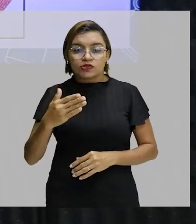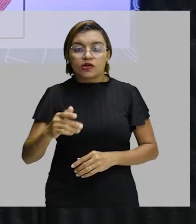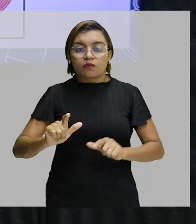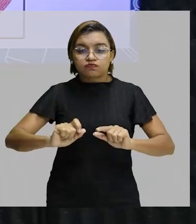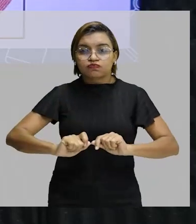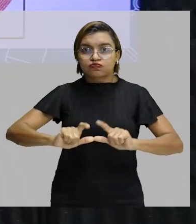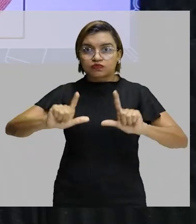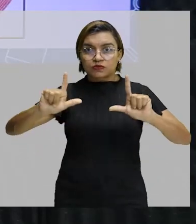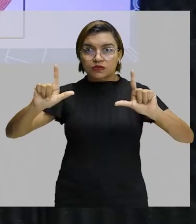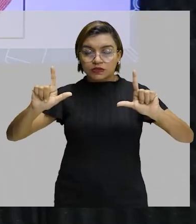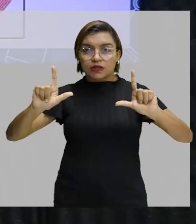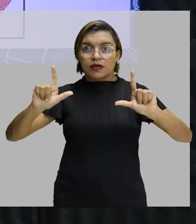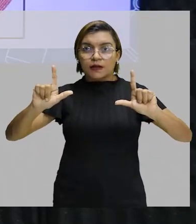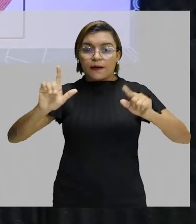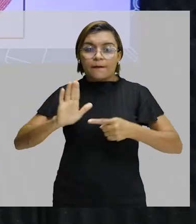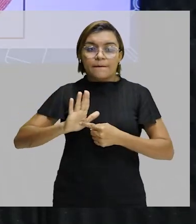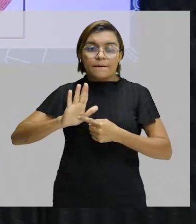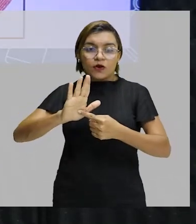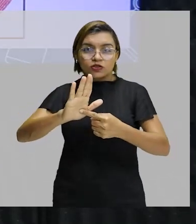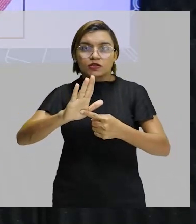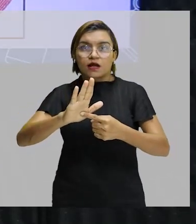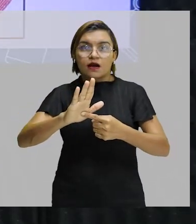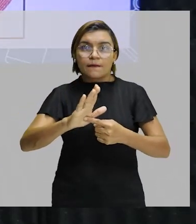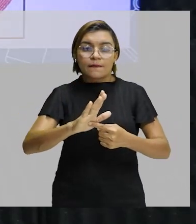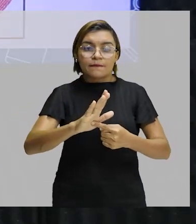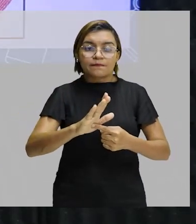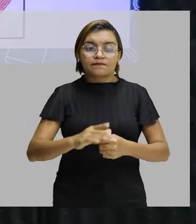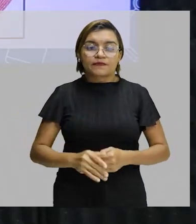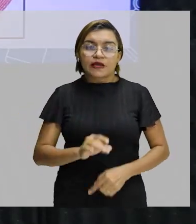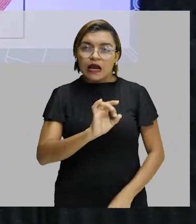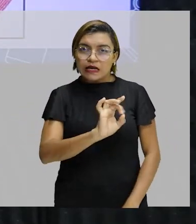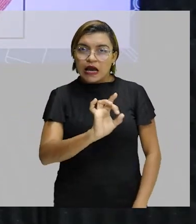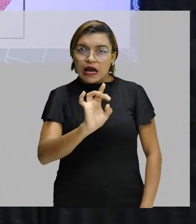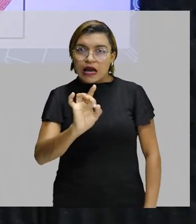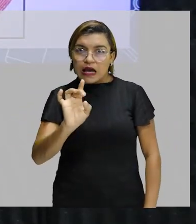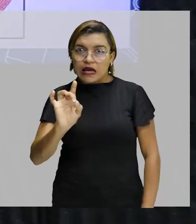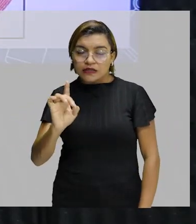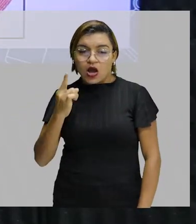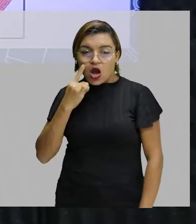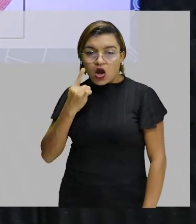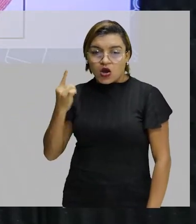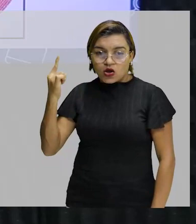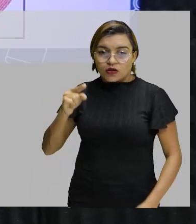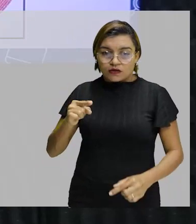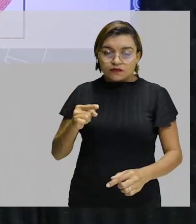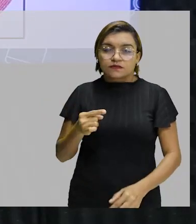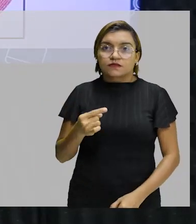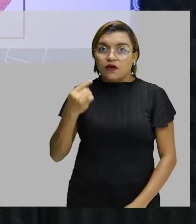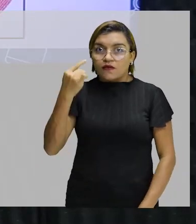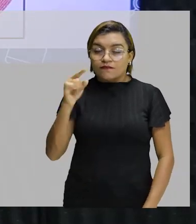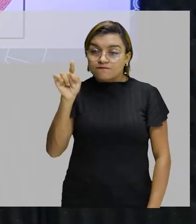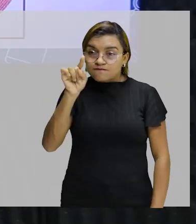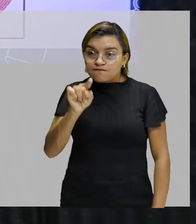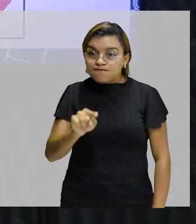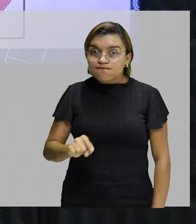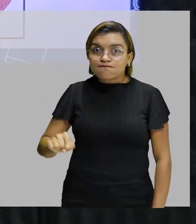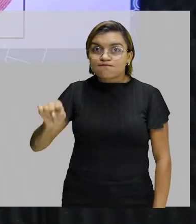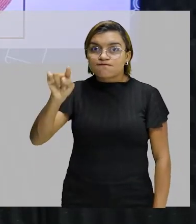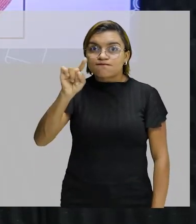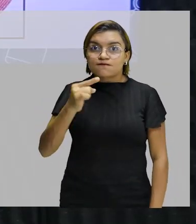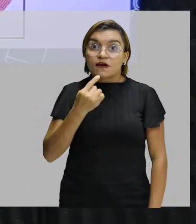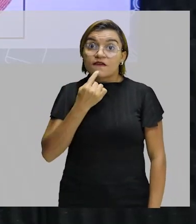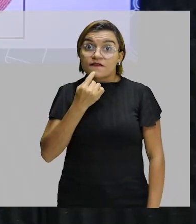suba o slide, porque eu vou mostrando um por um aqui para vocês. Então, está aqui, circuladinho de vermelho aí, está o